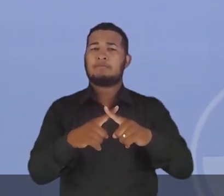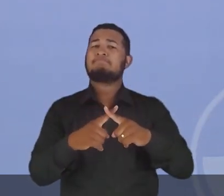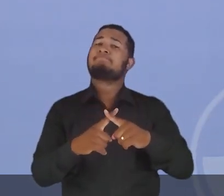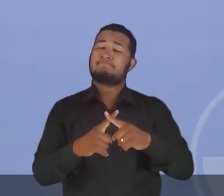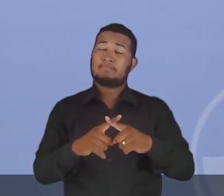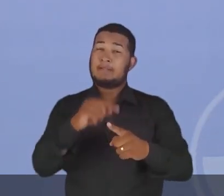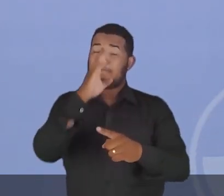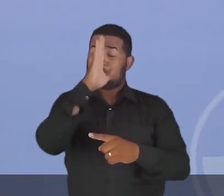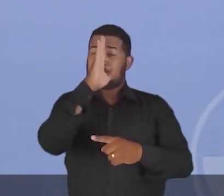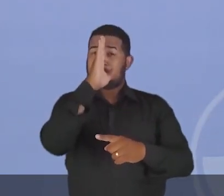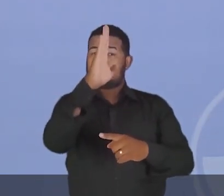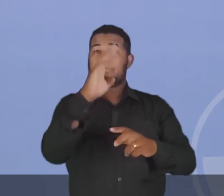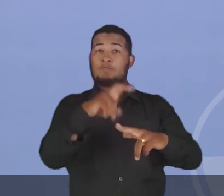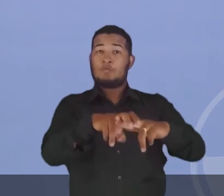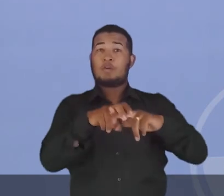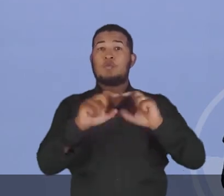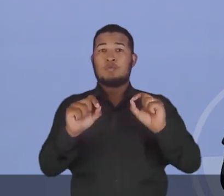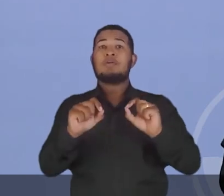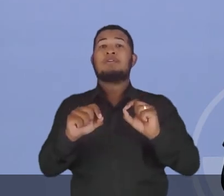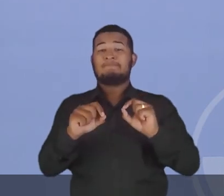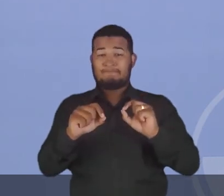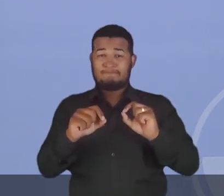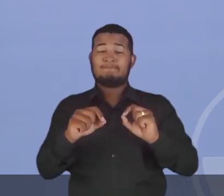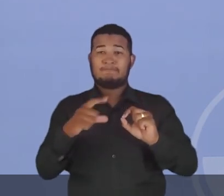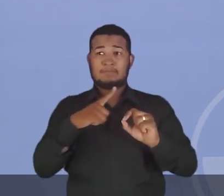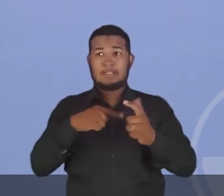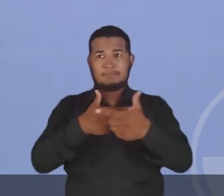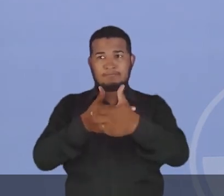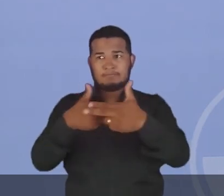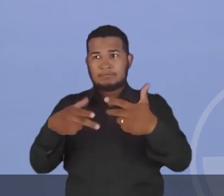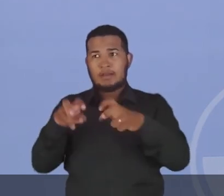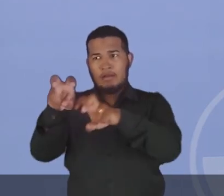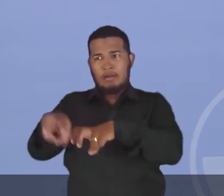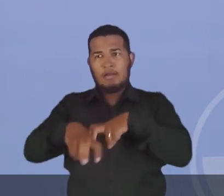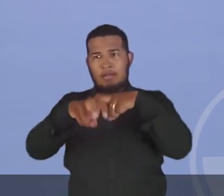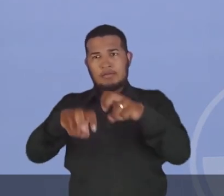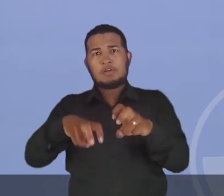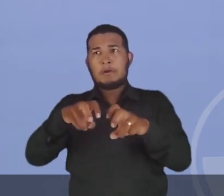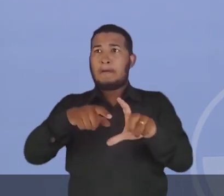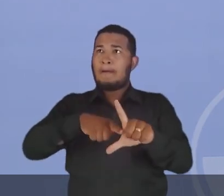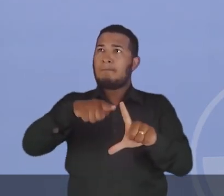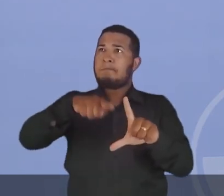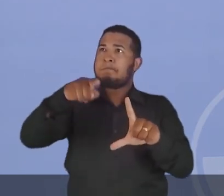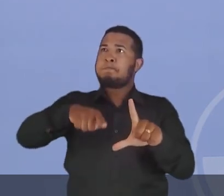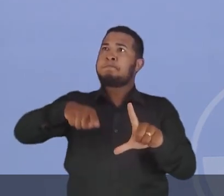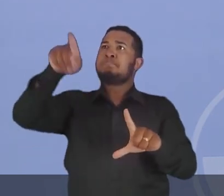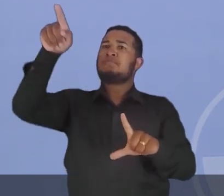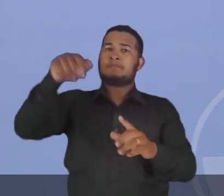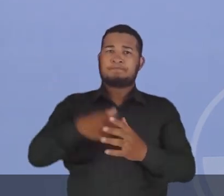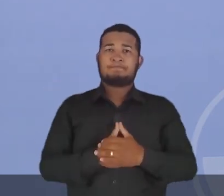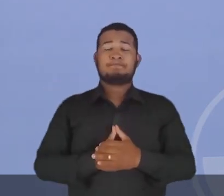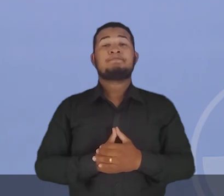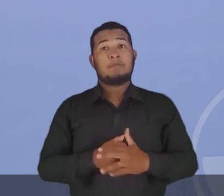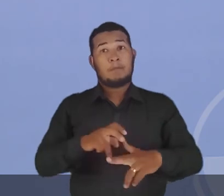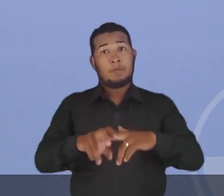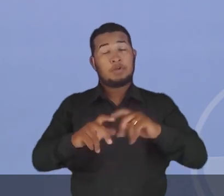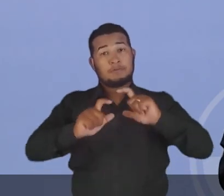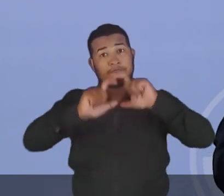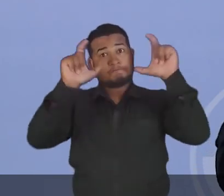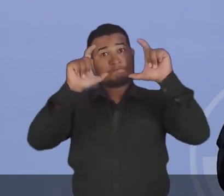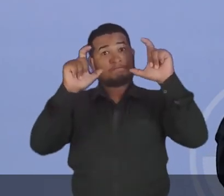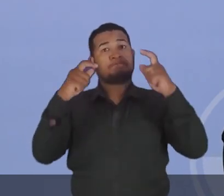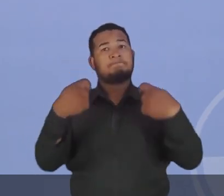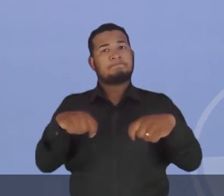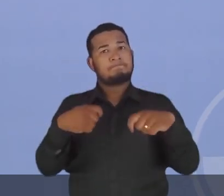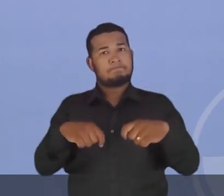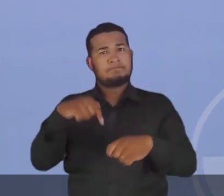Devido principalmente ao crescimento das atividades agrícolas nessa região. Então, fico alerta aí,